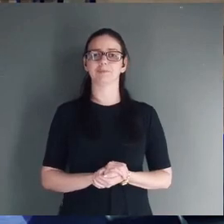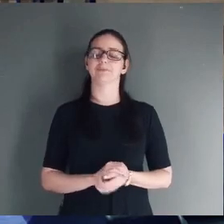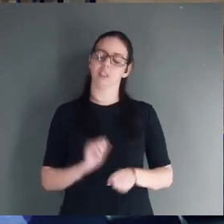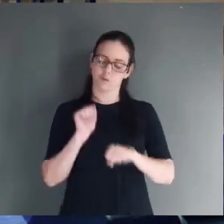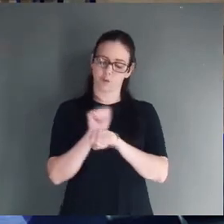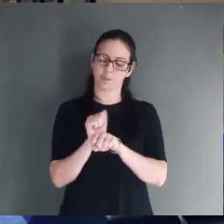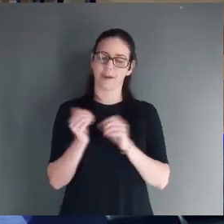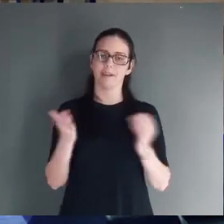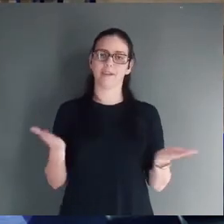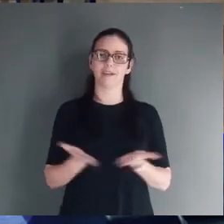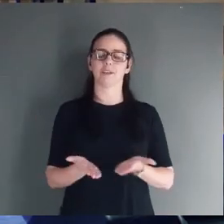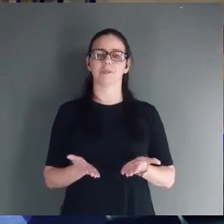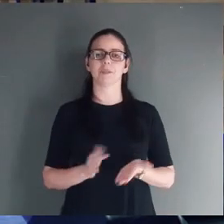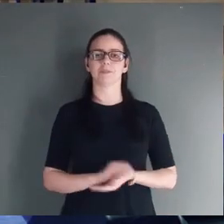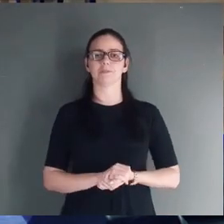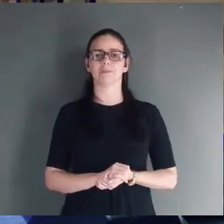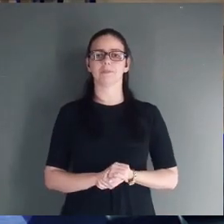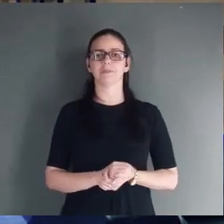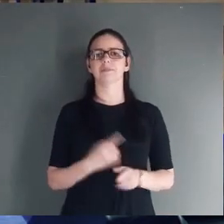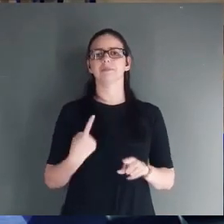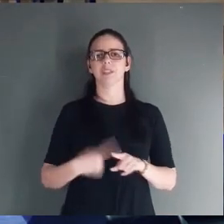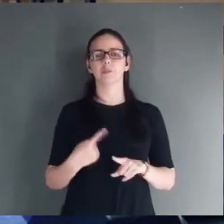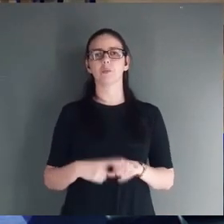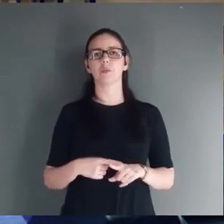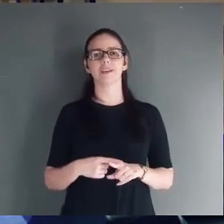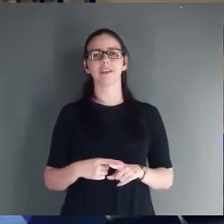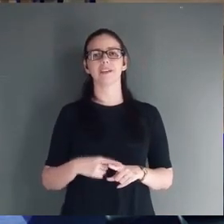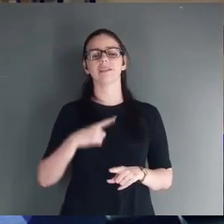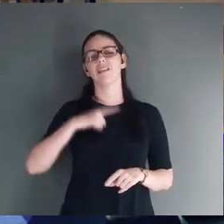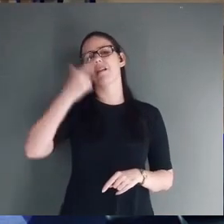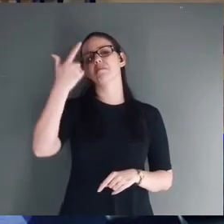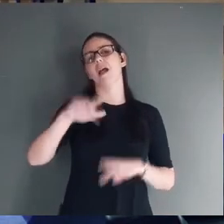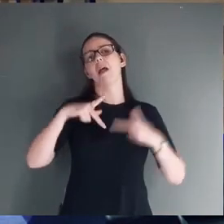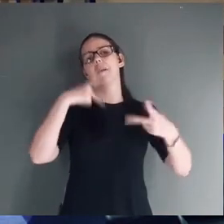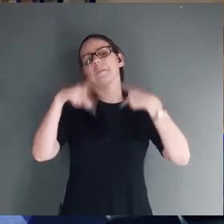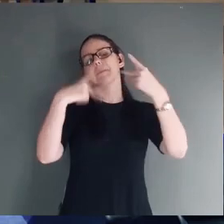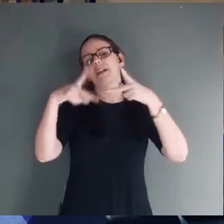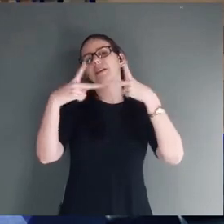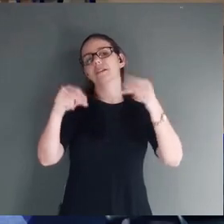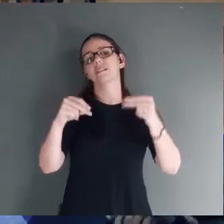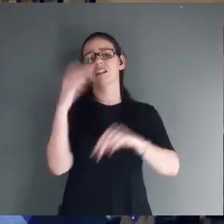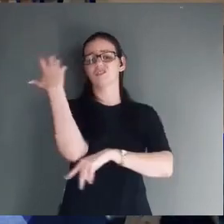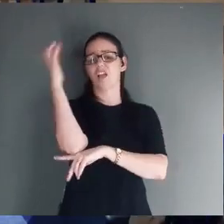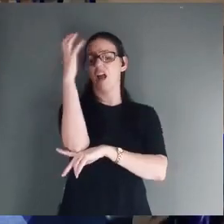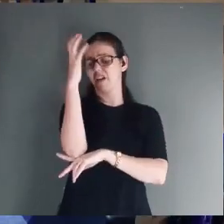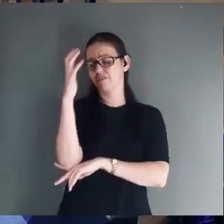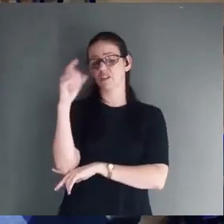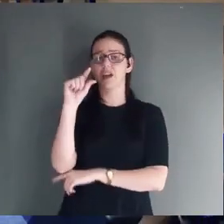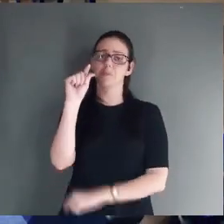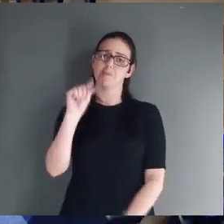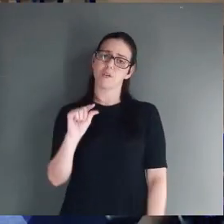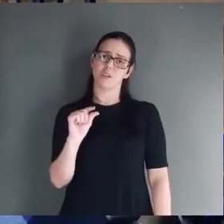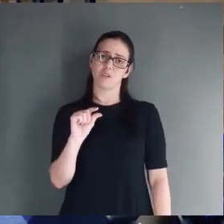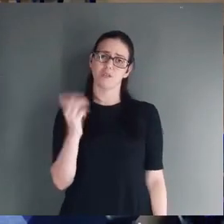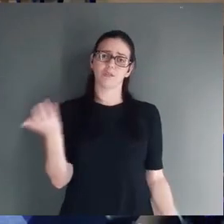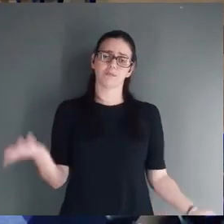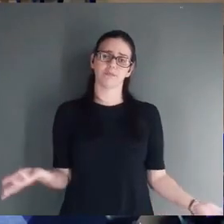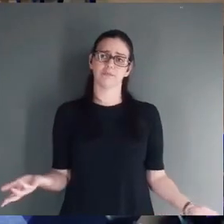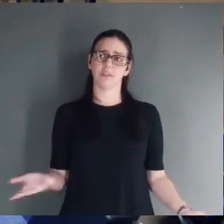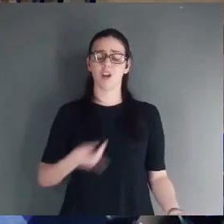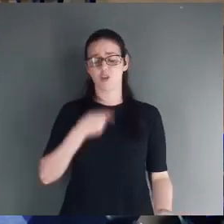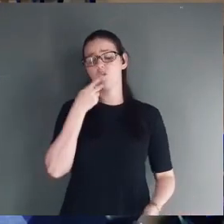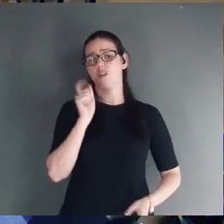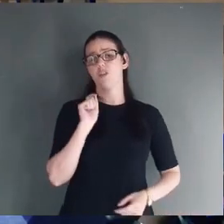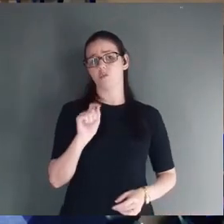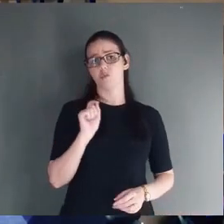Parar. Porque é muito mais do que o presente. Dentro de baixo de uma árvore. Eu disse esses dias